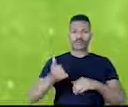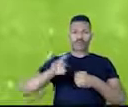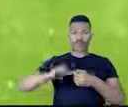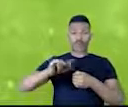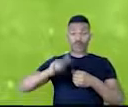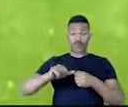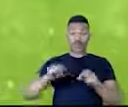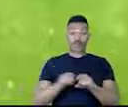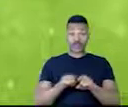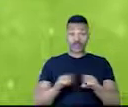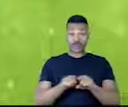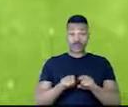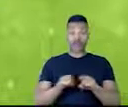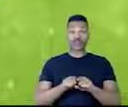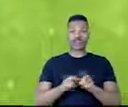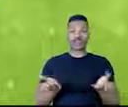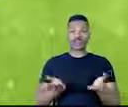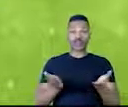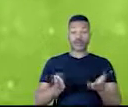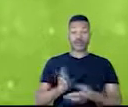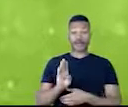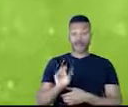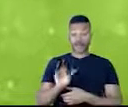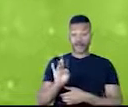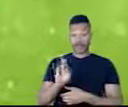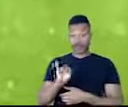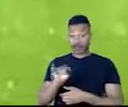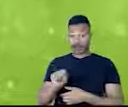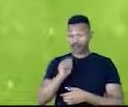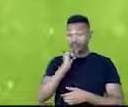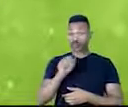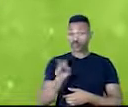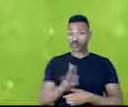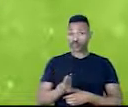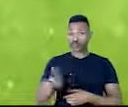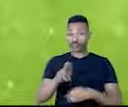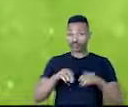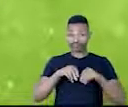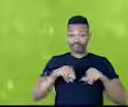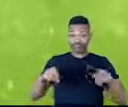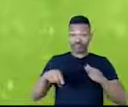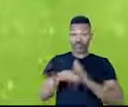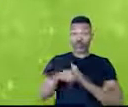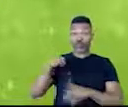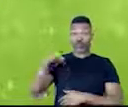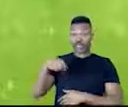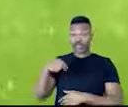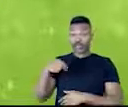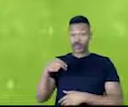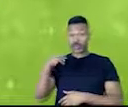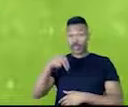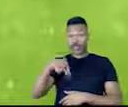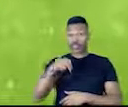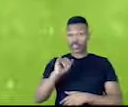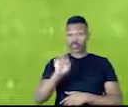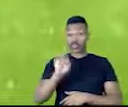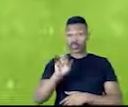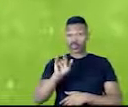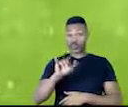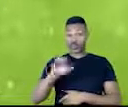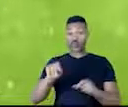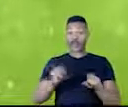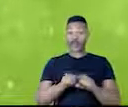risóbium, ela permite, então, que a gente não use adubação nitrogenada na soja. A Embrapa já lançou dois